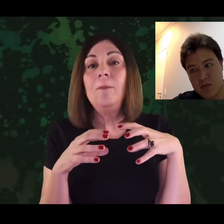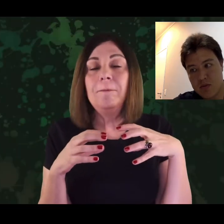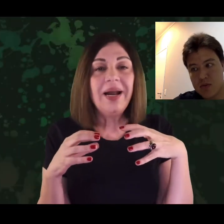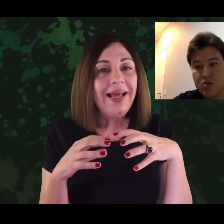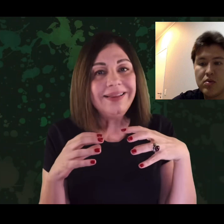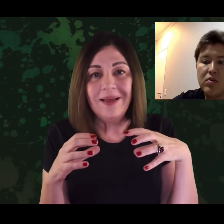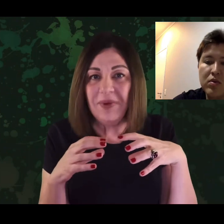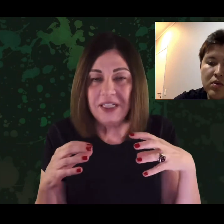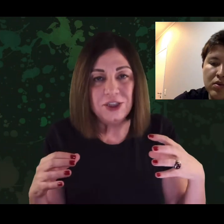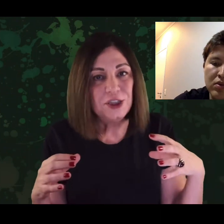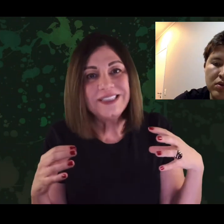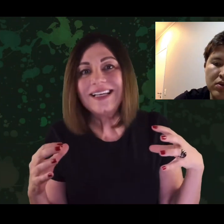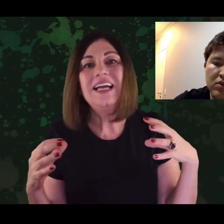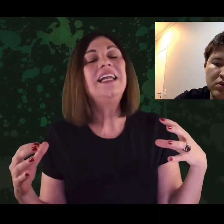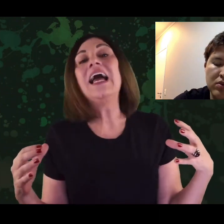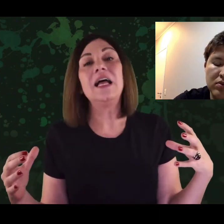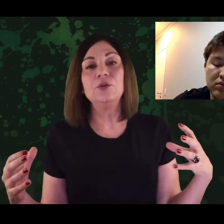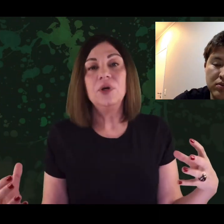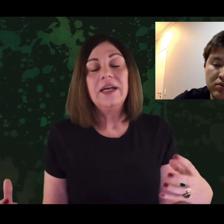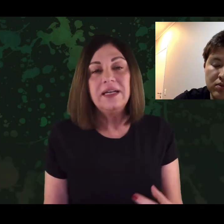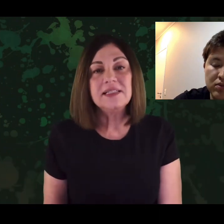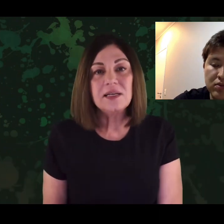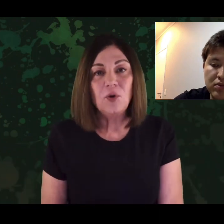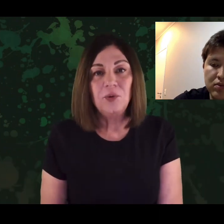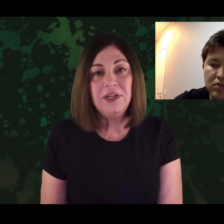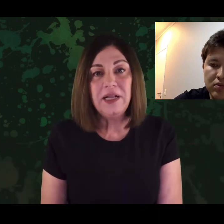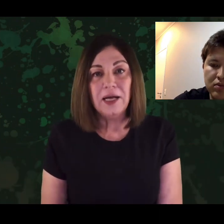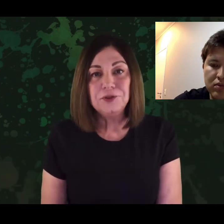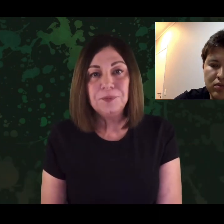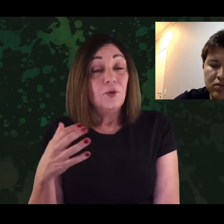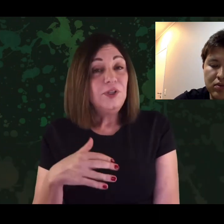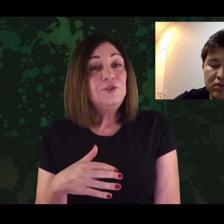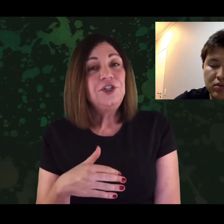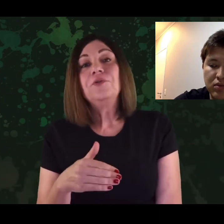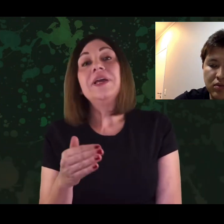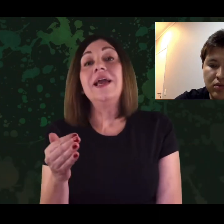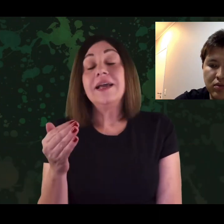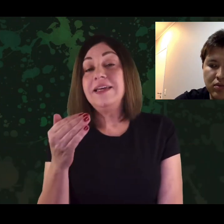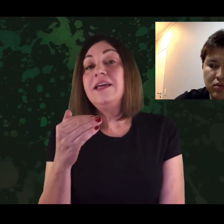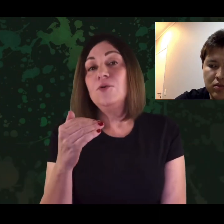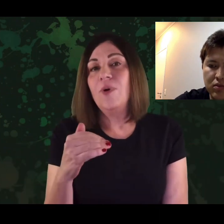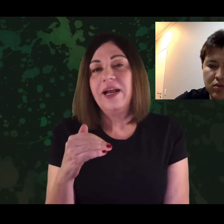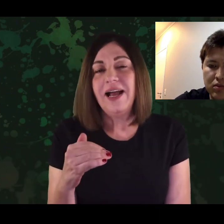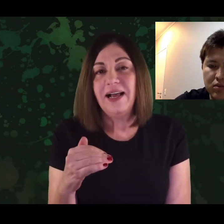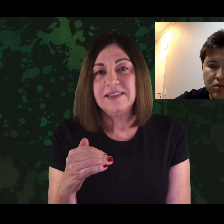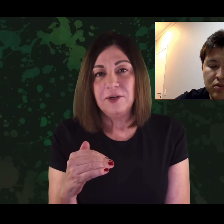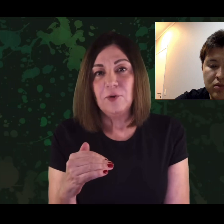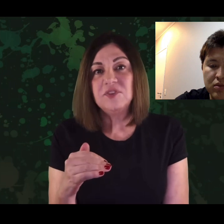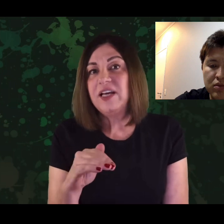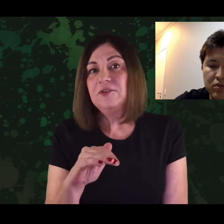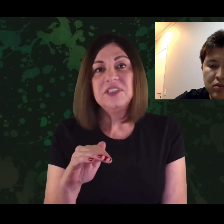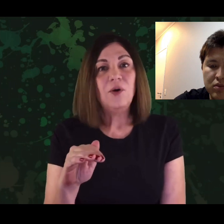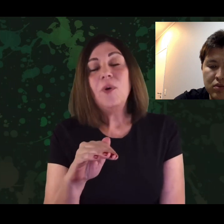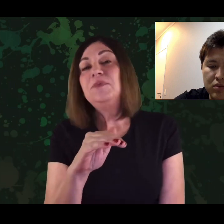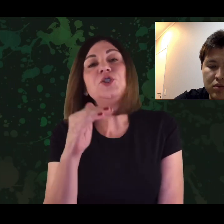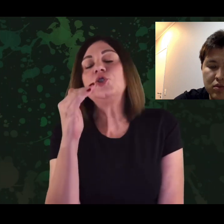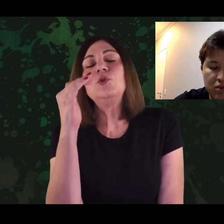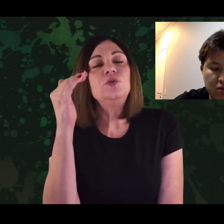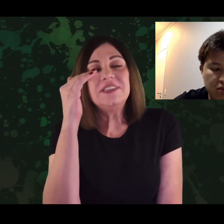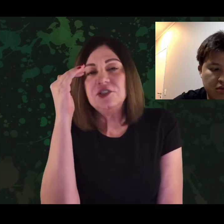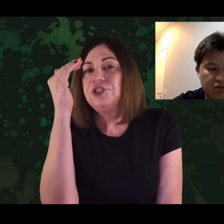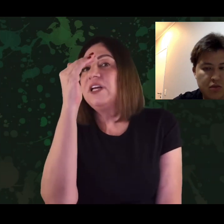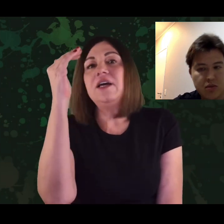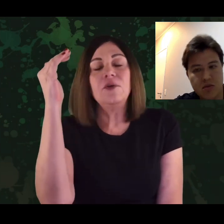completamente descarrilhado nessa comunidade. Quando eu digo que aqui o Ari Aster consegue usar o